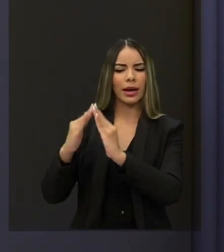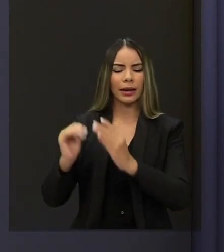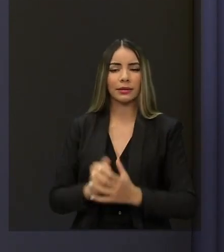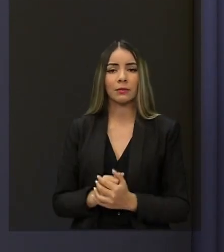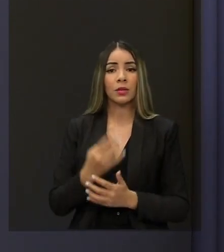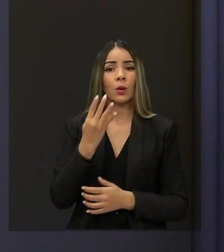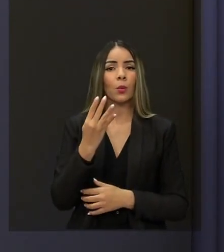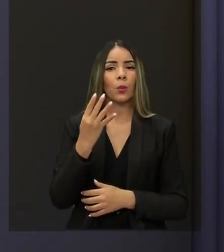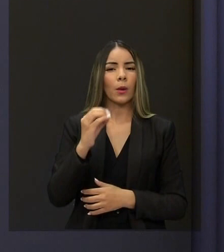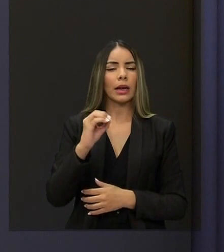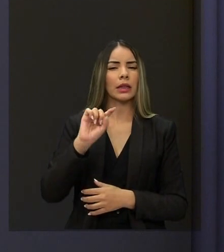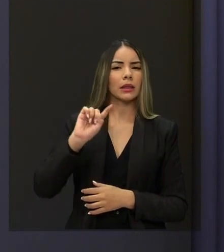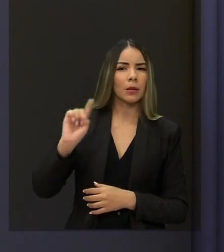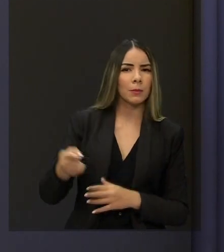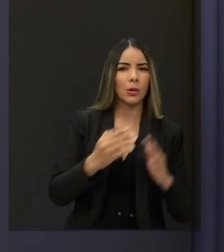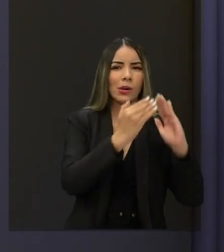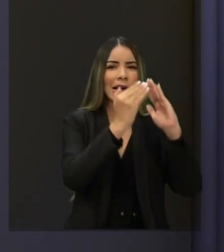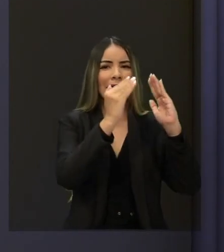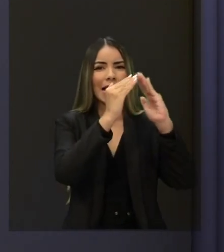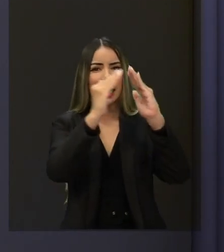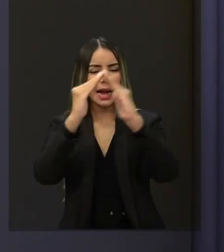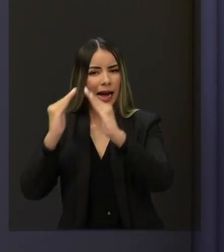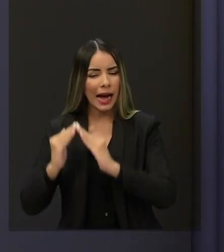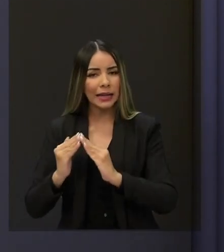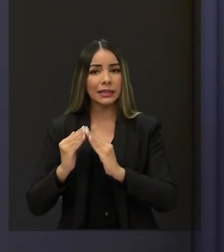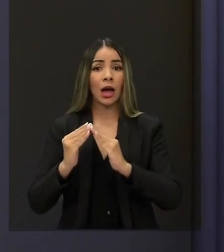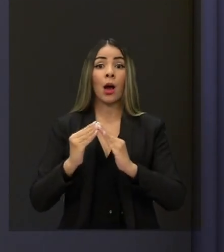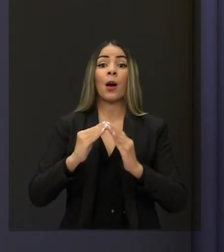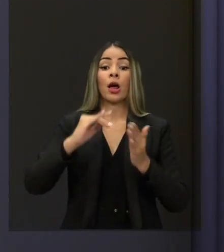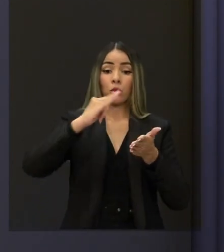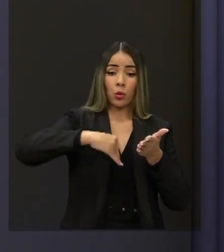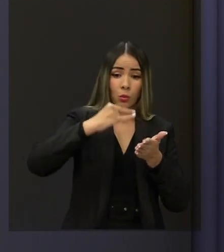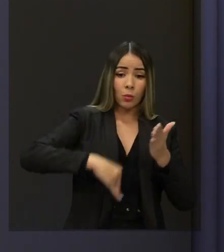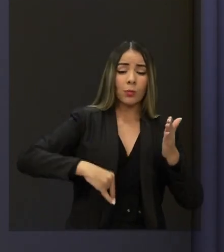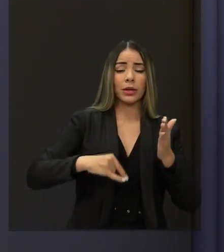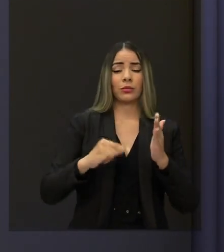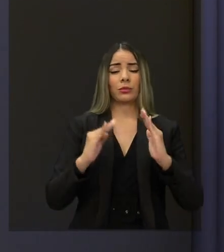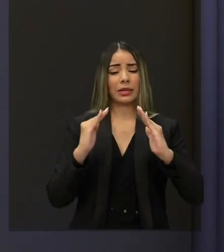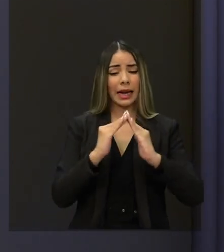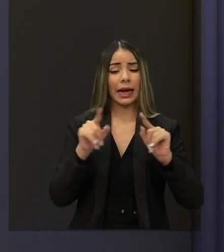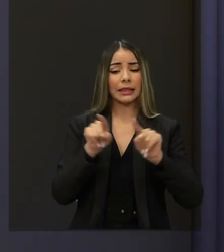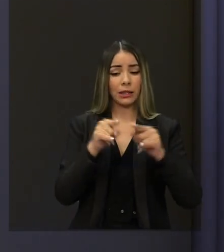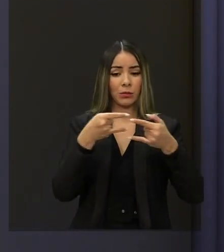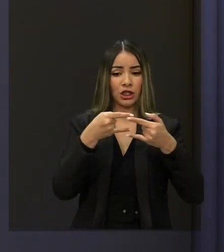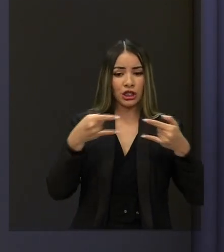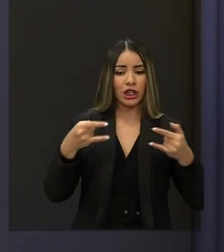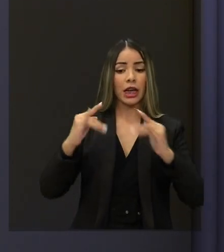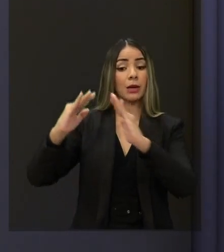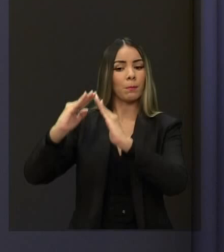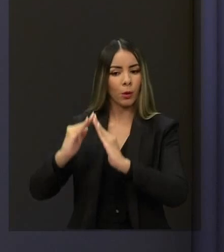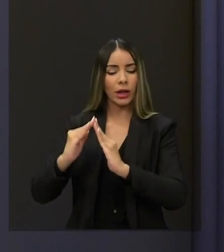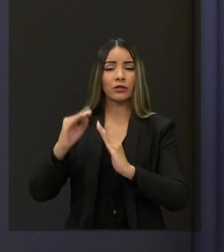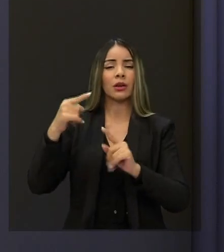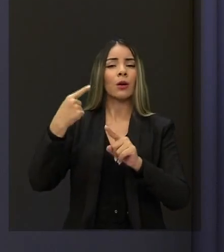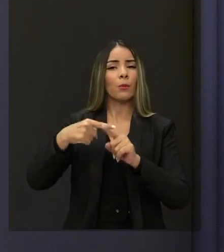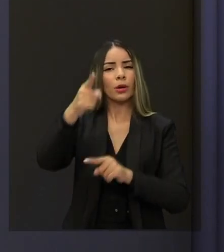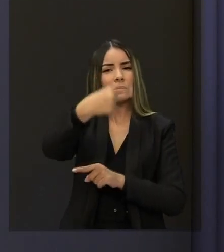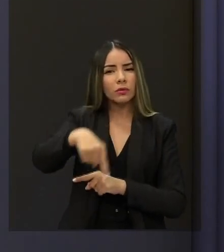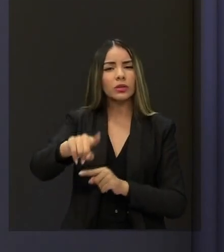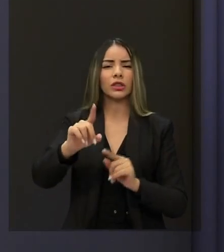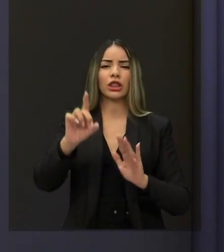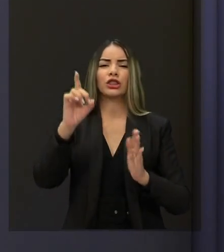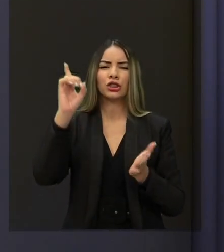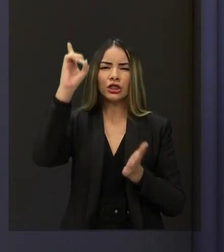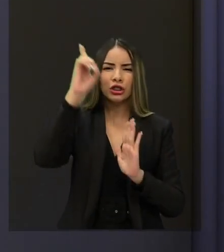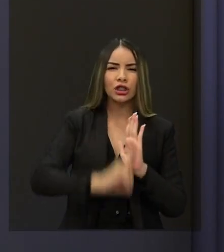habitacionais, papel da casa e cheque moradia para a gente poder, assim, dar mais dignidade ao nosso povo porque morar bem é